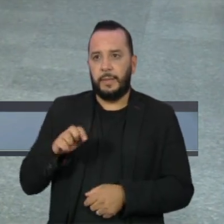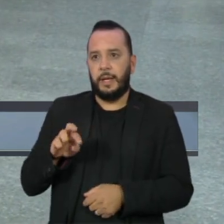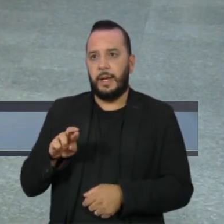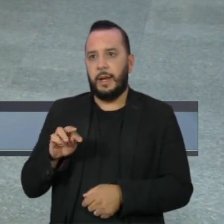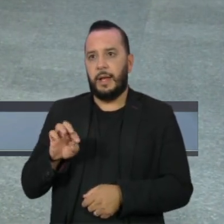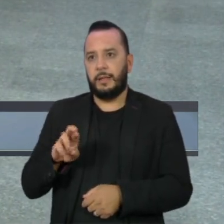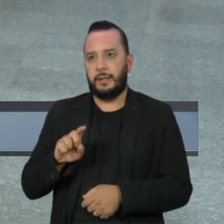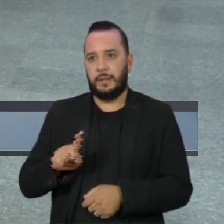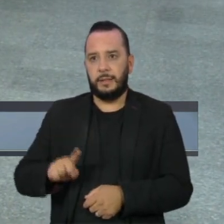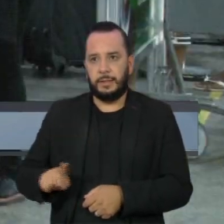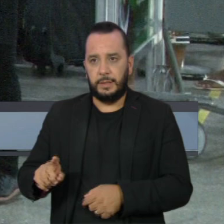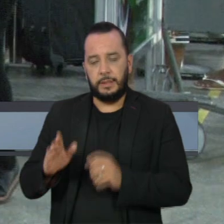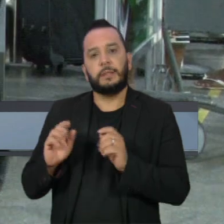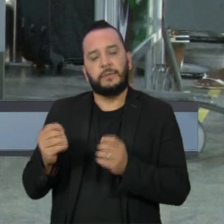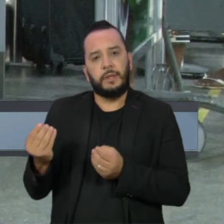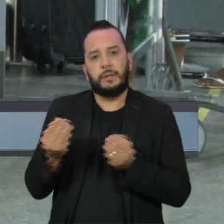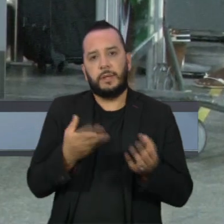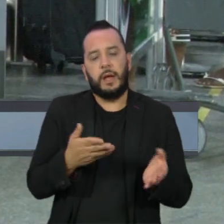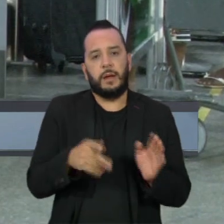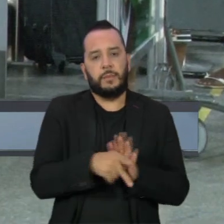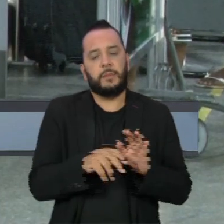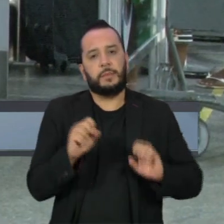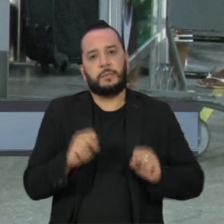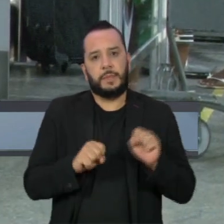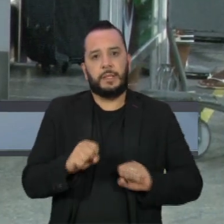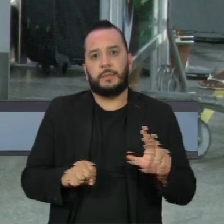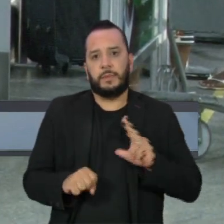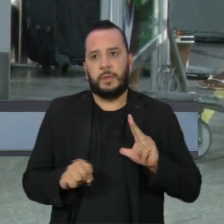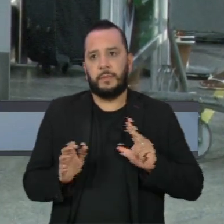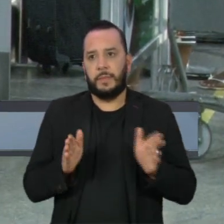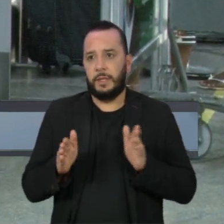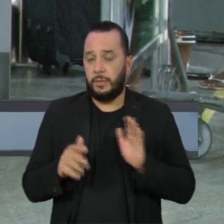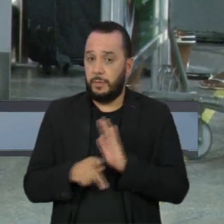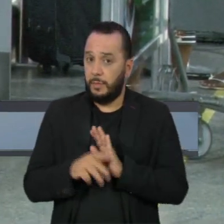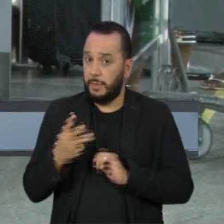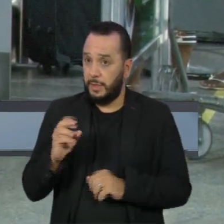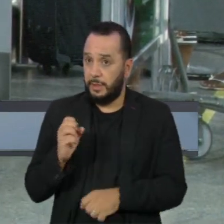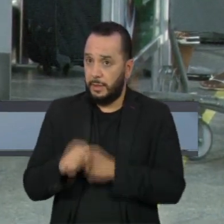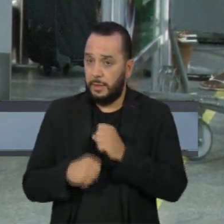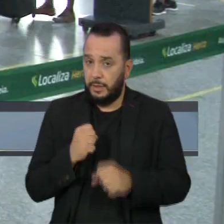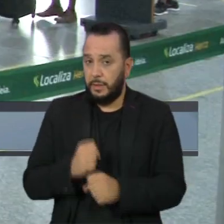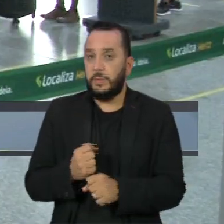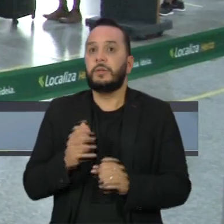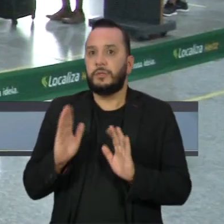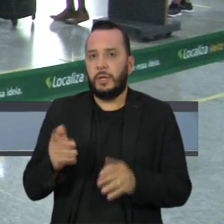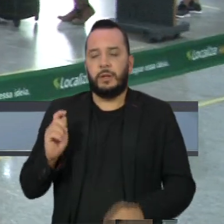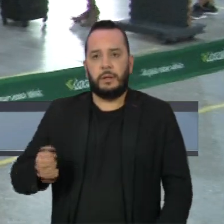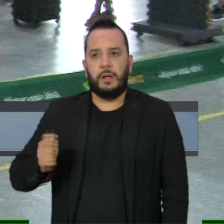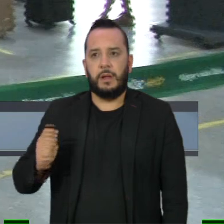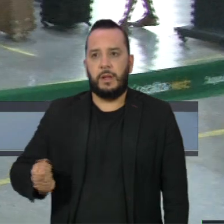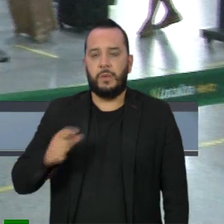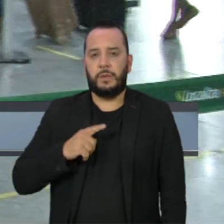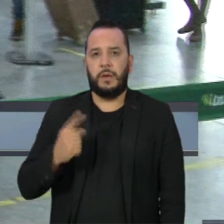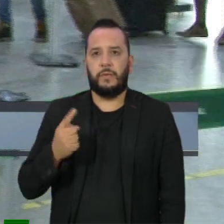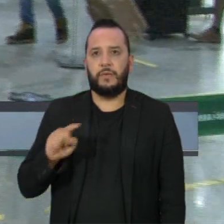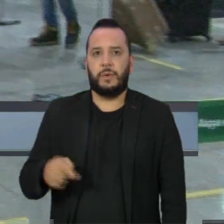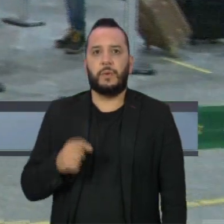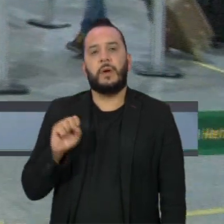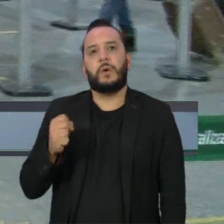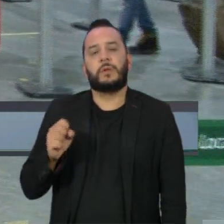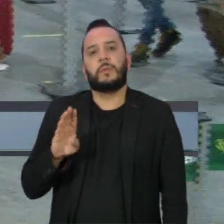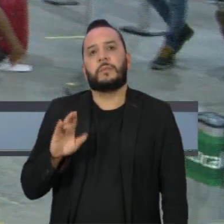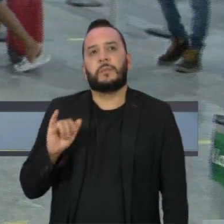serão concedidos à iniciativa privada por um período de 30 anos. Promovido em abril deste ano, o leilão assegurou 1,8